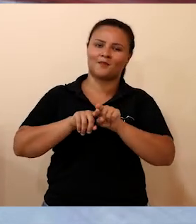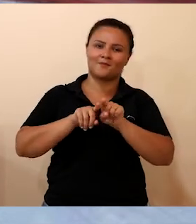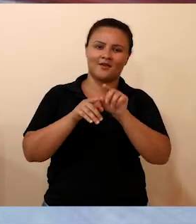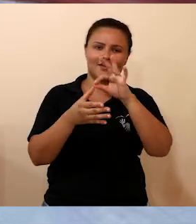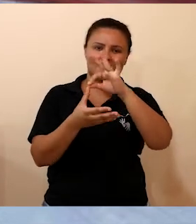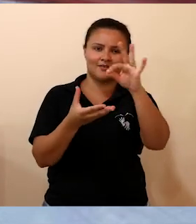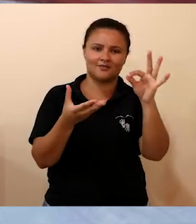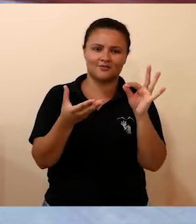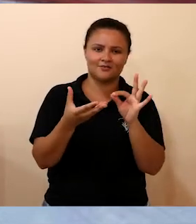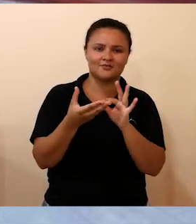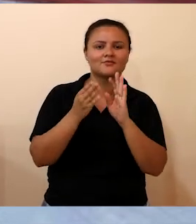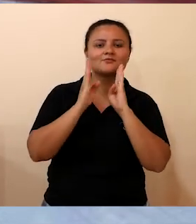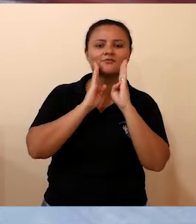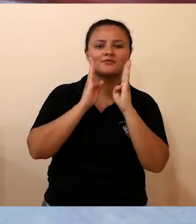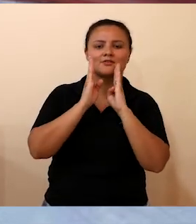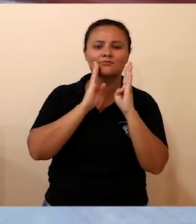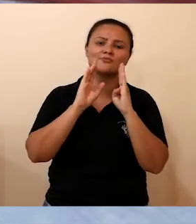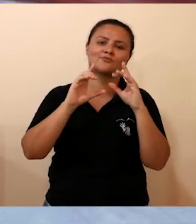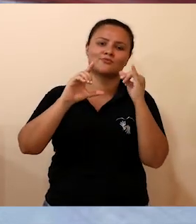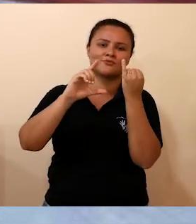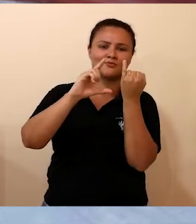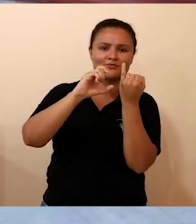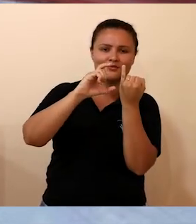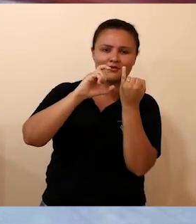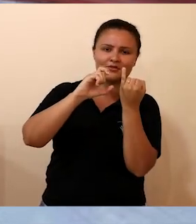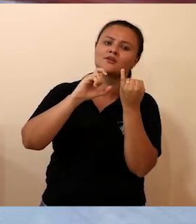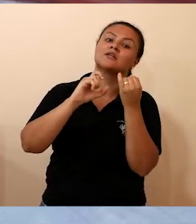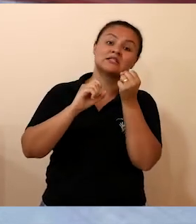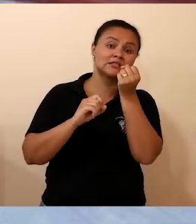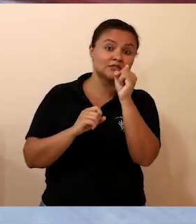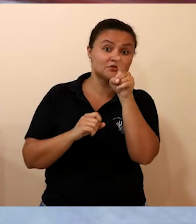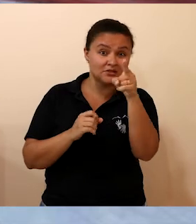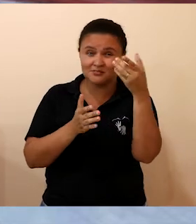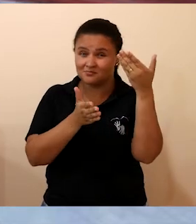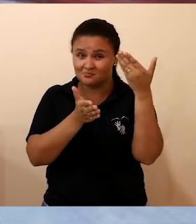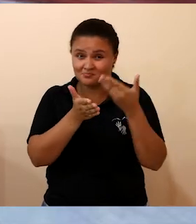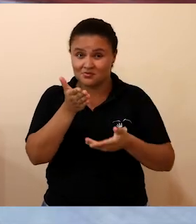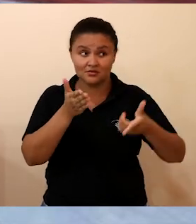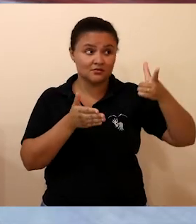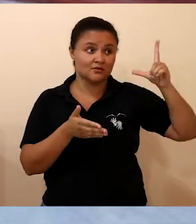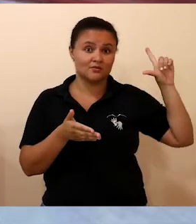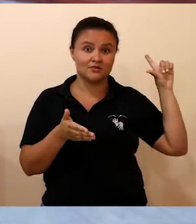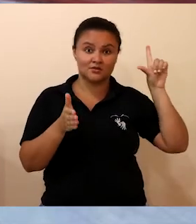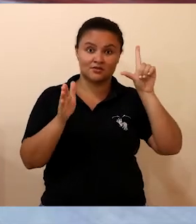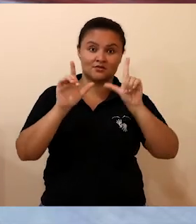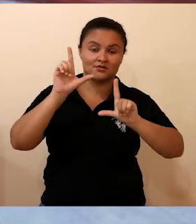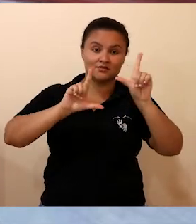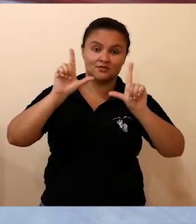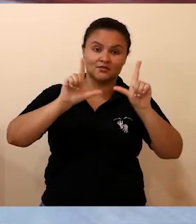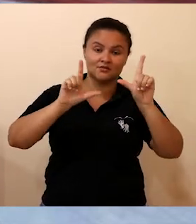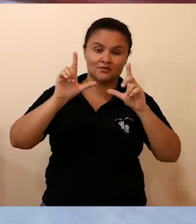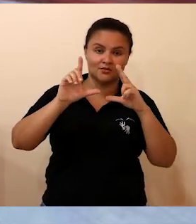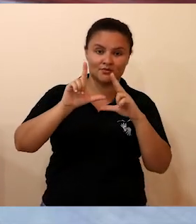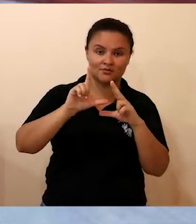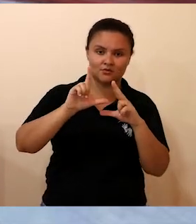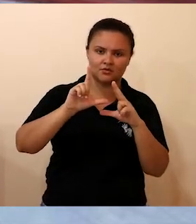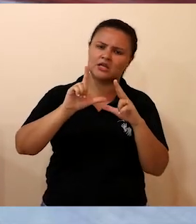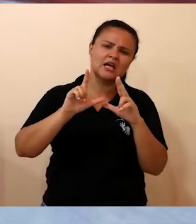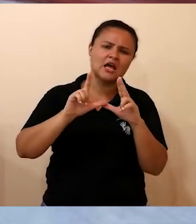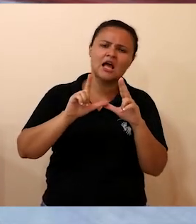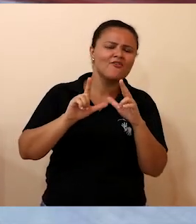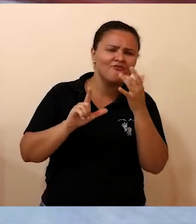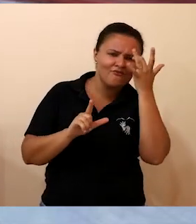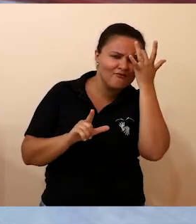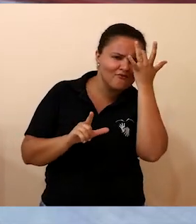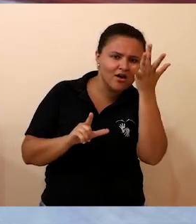Unir no Facebook ou Instagram. Se você perdeu alguma edição do nosso programa e deseja assistir, é simples, é só entrar no